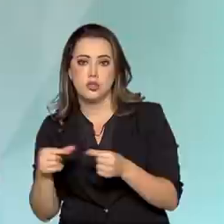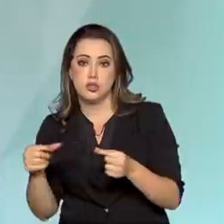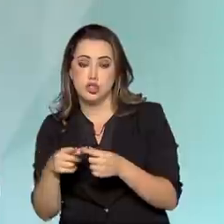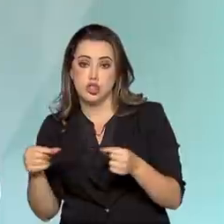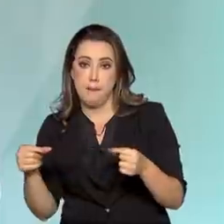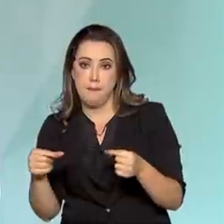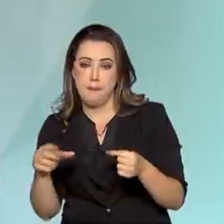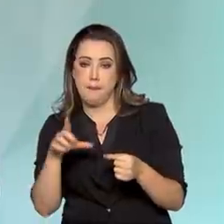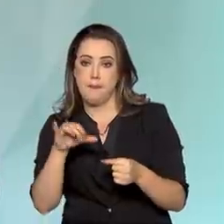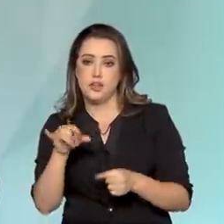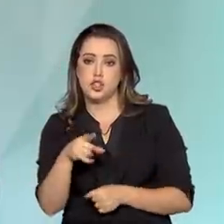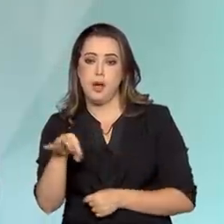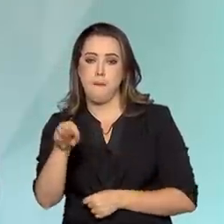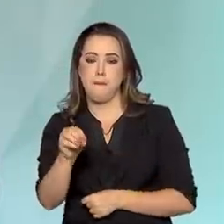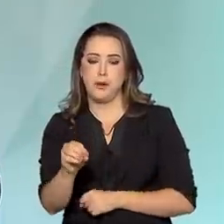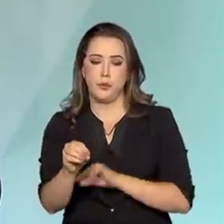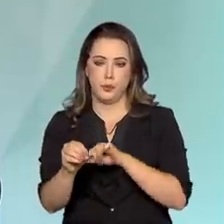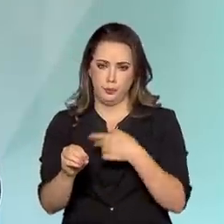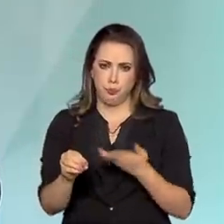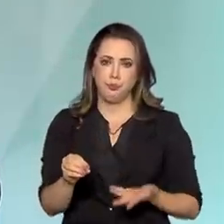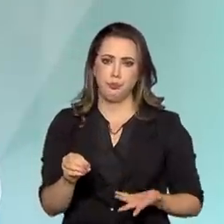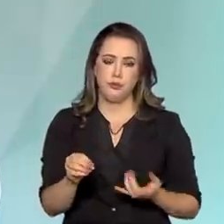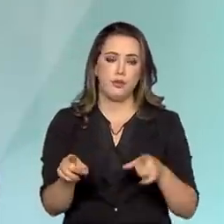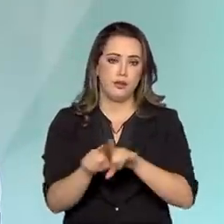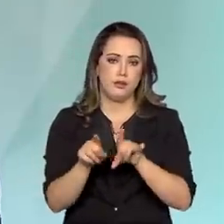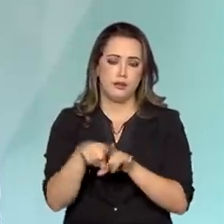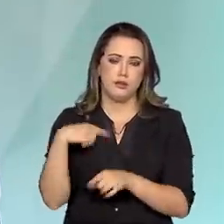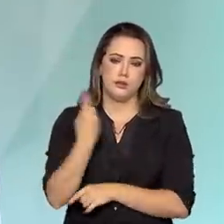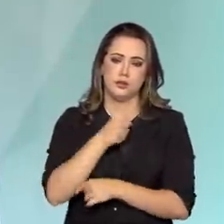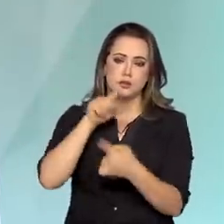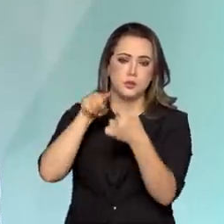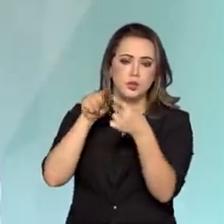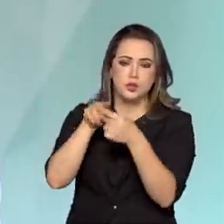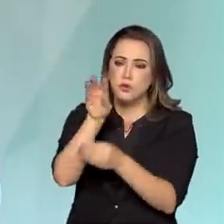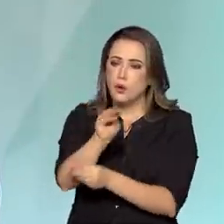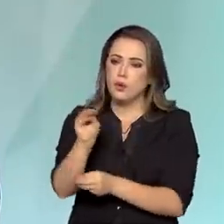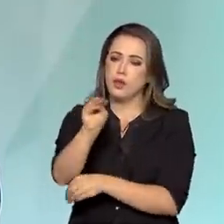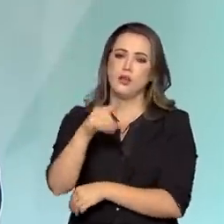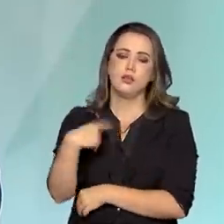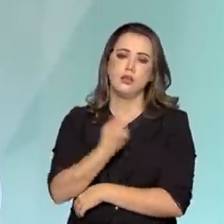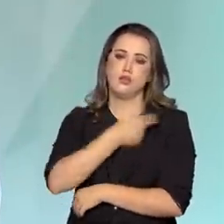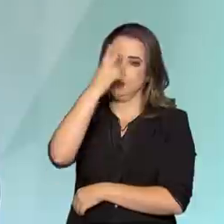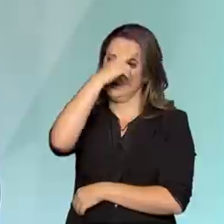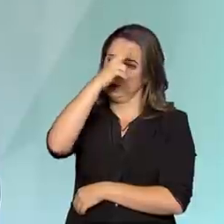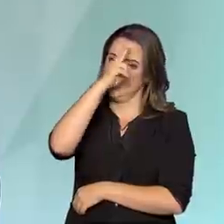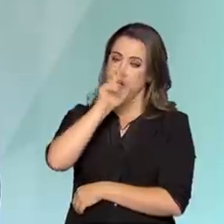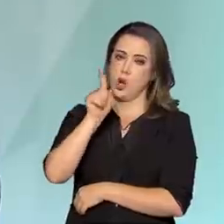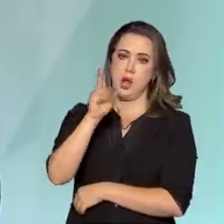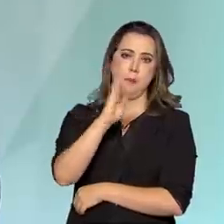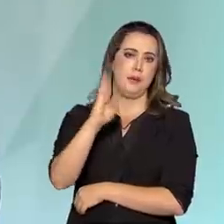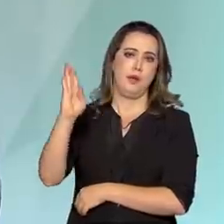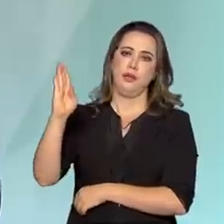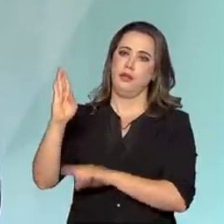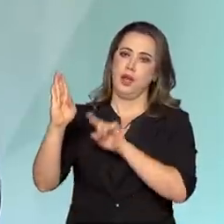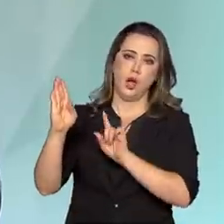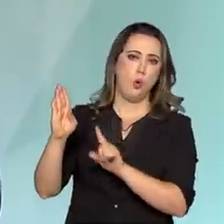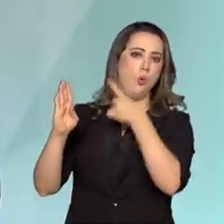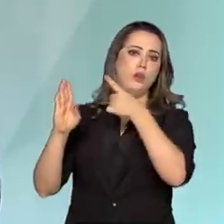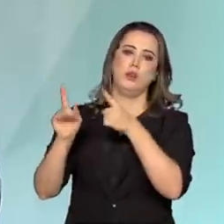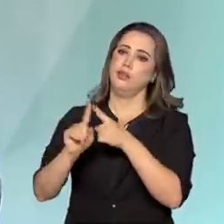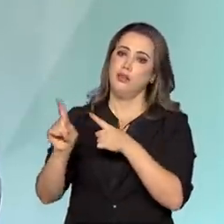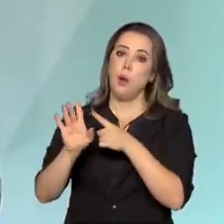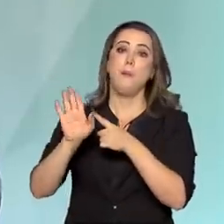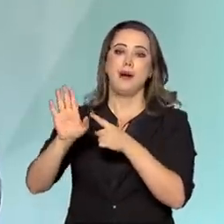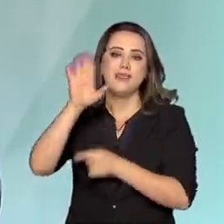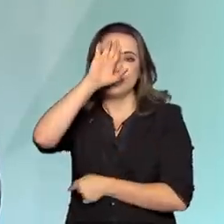biblioteca, ela tem a missão justamente de fazer essa preservação da nossa memória. Sem essa biblioteca, ela não é a única instituição de preservação, mas ela é a principal.